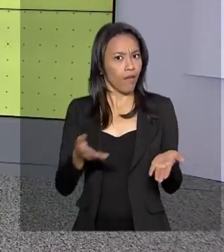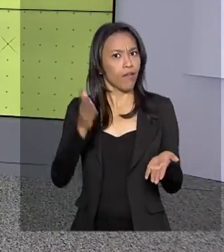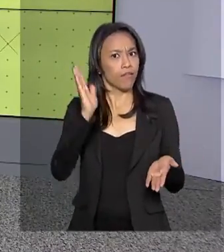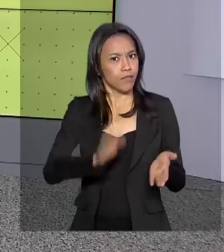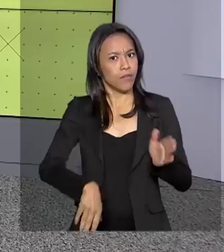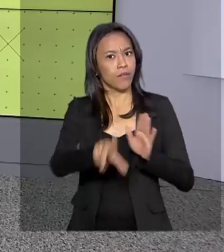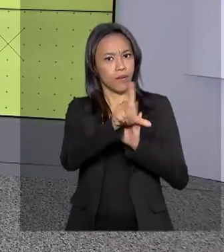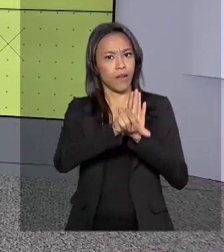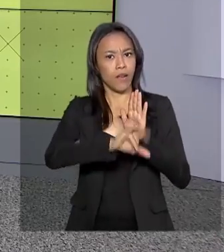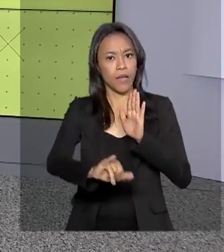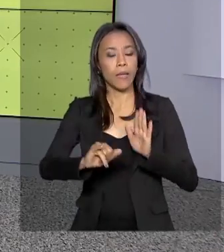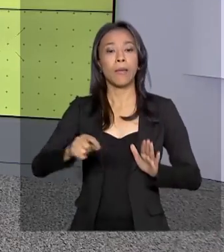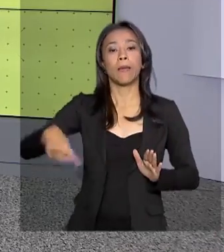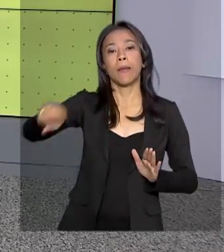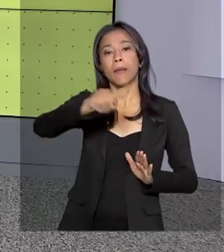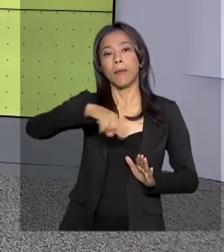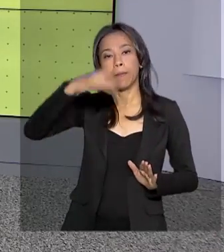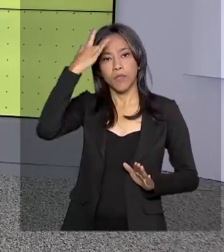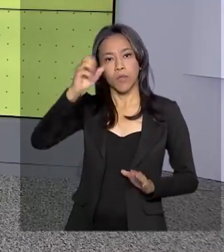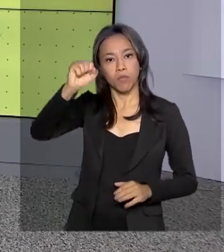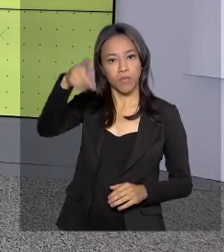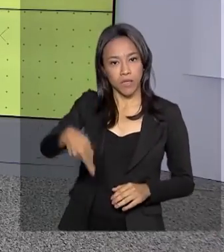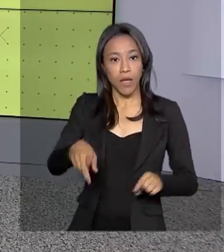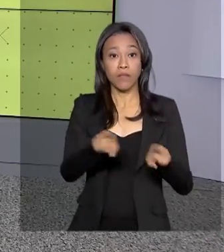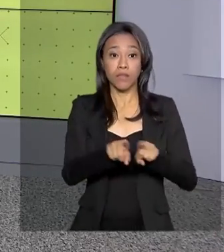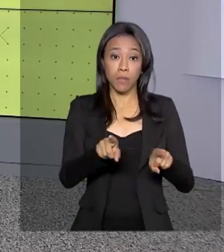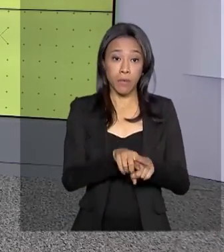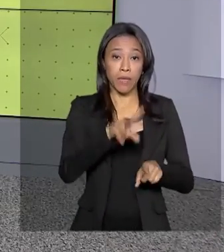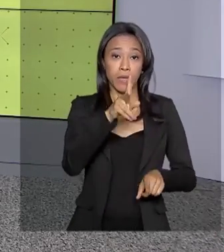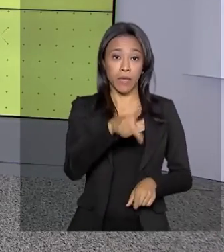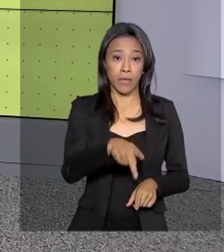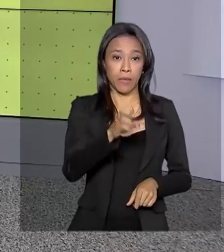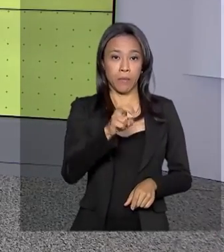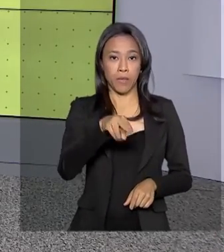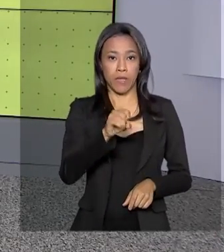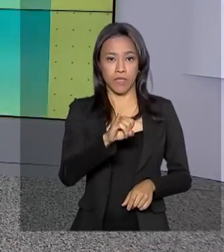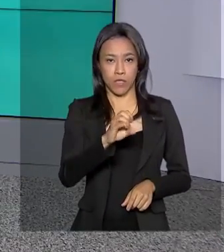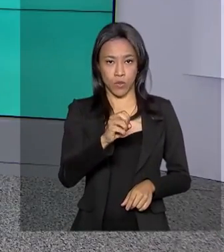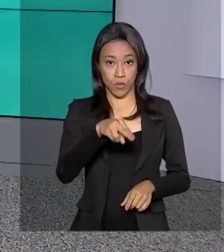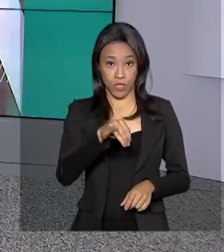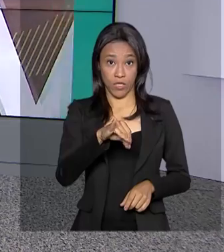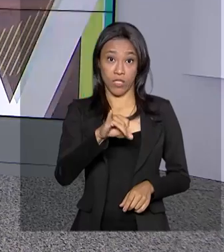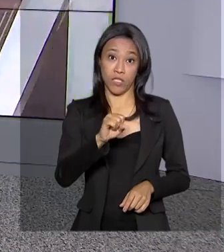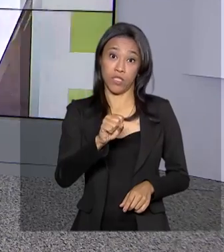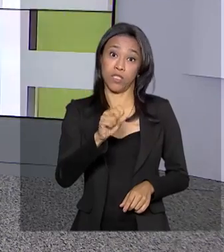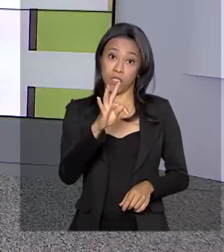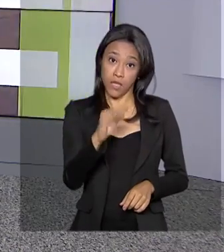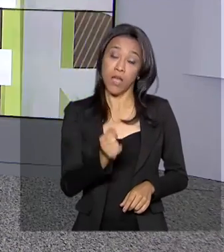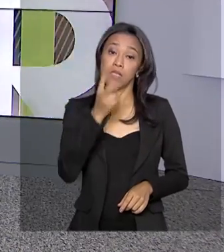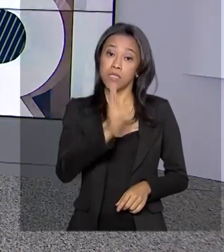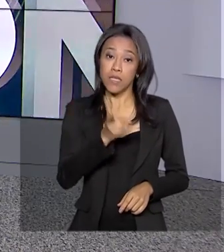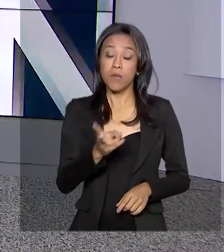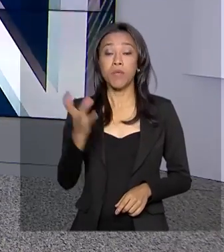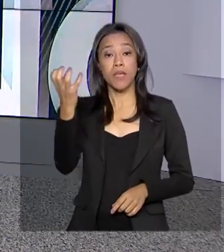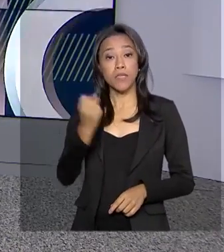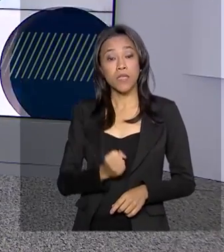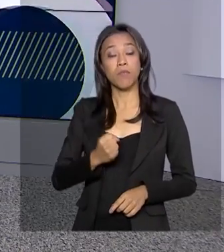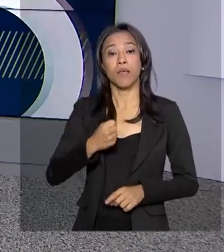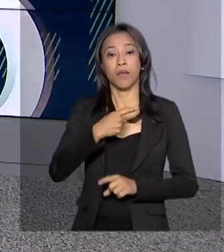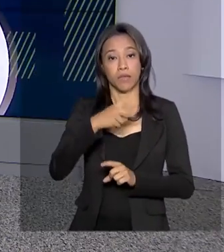Aposentados e pensionistas do INSS passam a receber metade do 13º salário sempre em agosto.